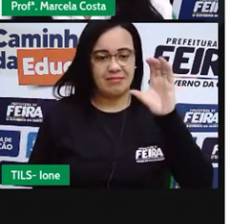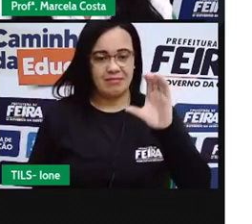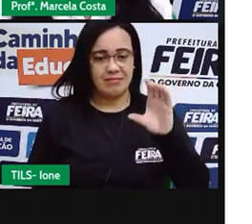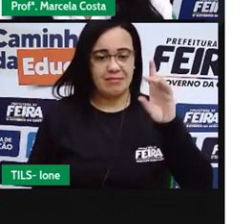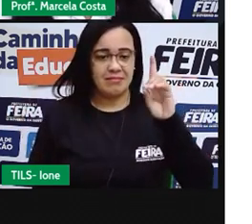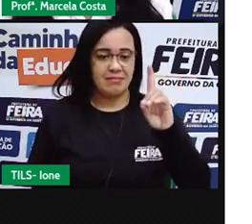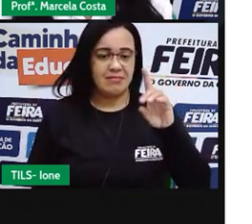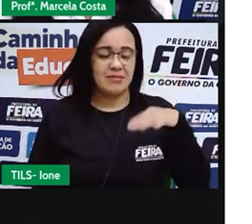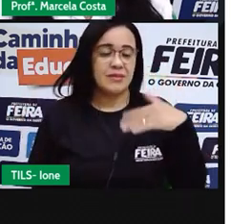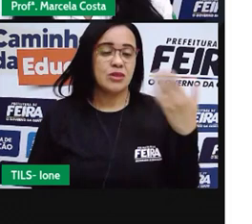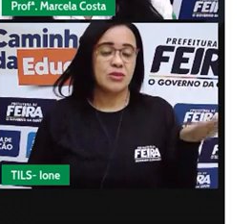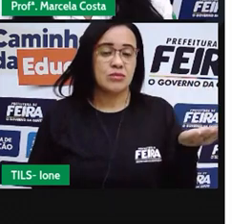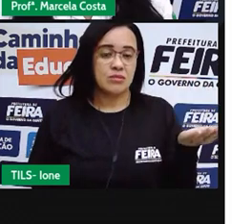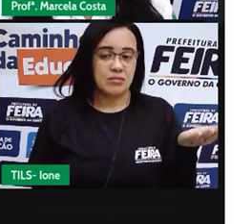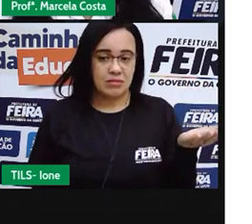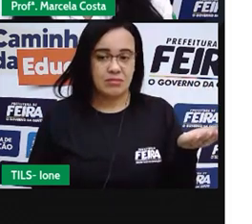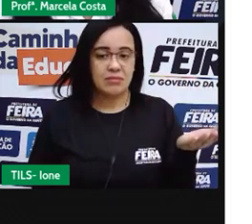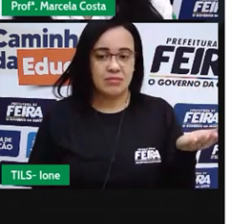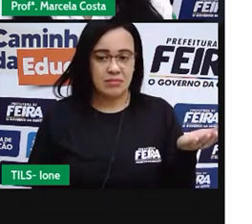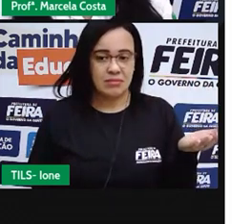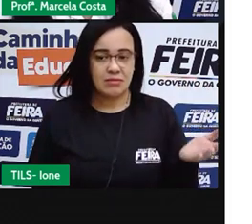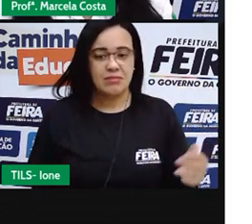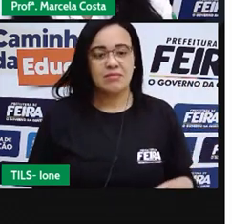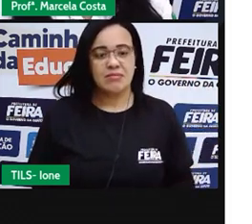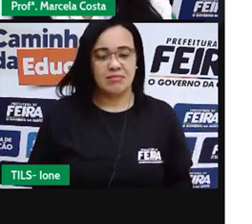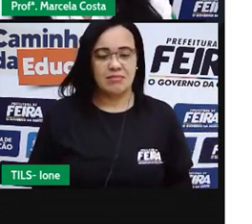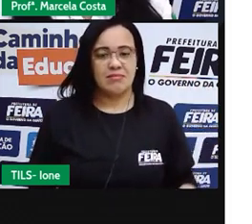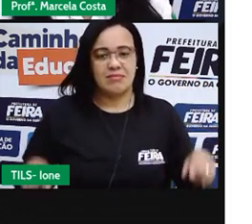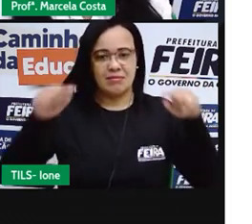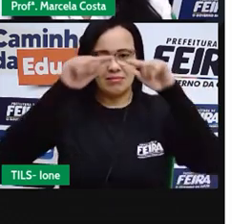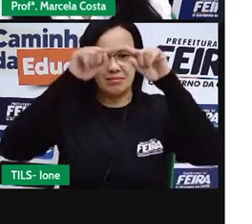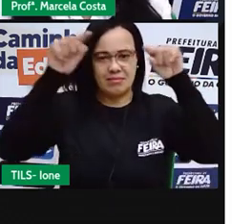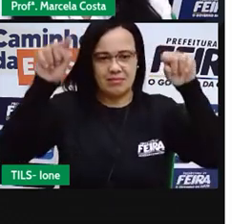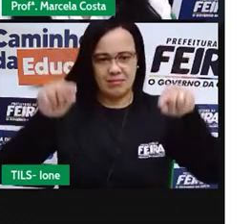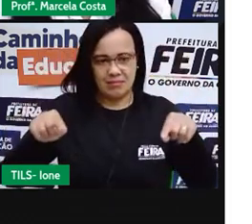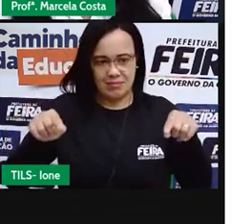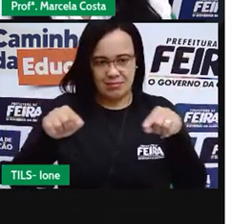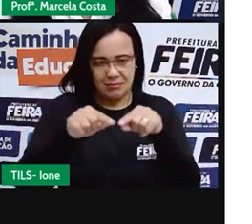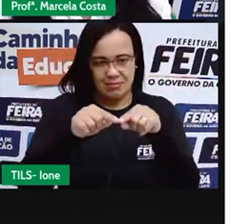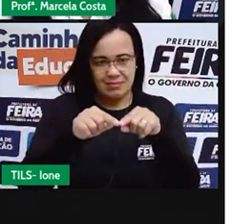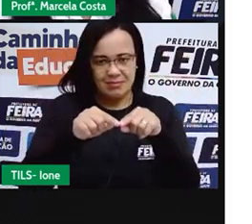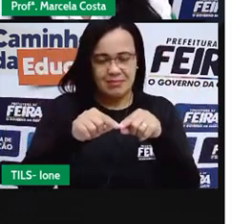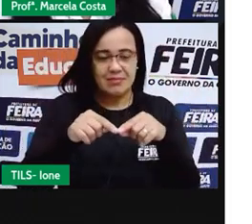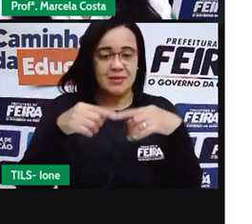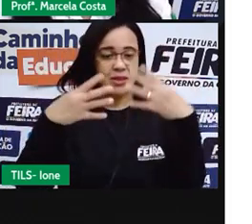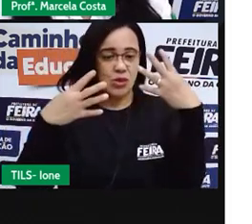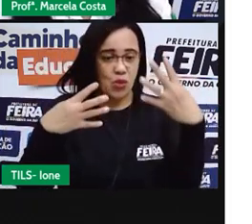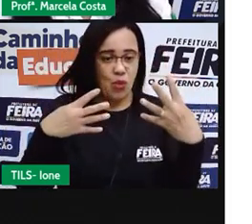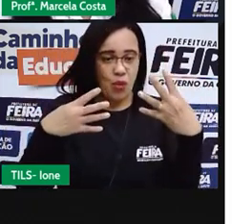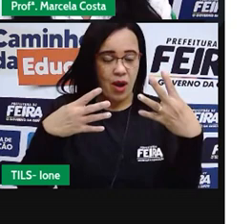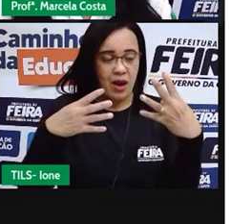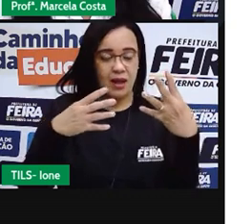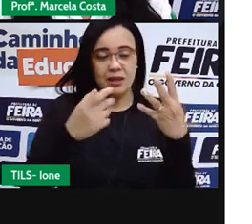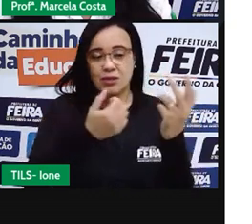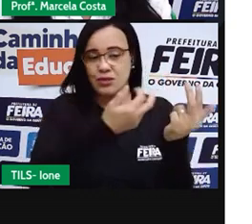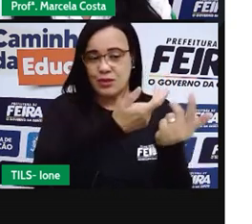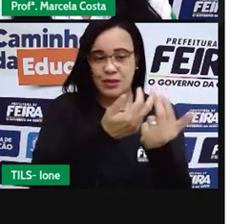essa TV tem o formato de um quadrado quatro lados iguais